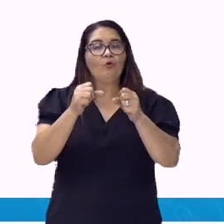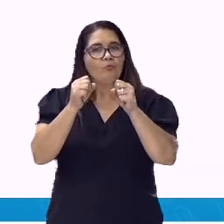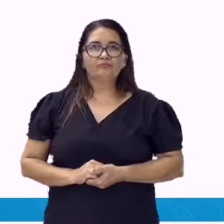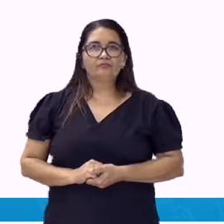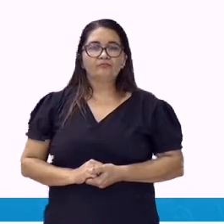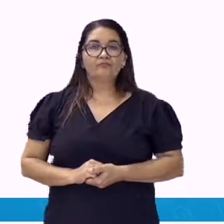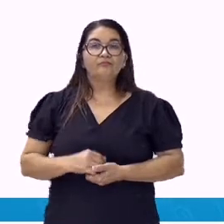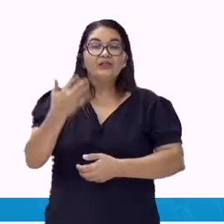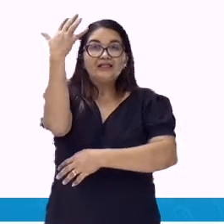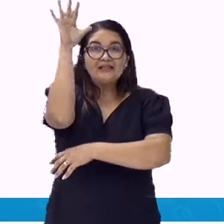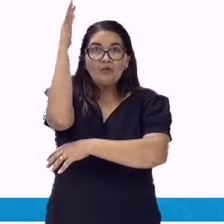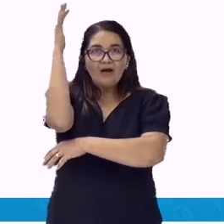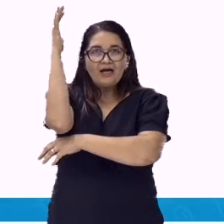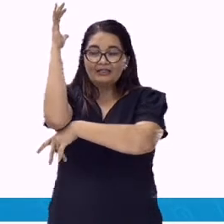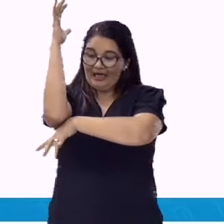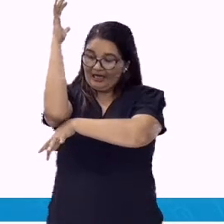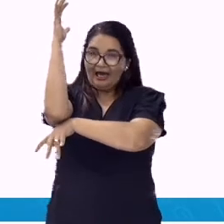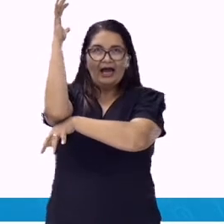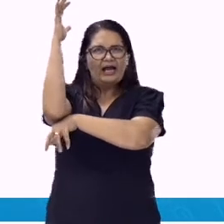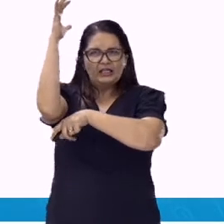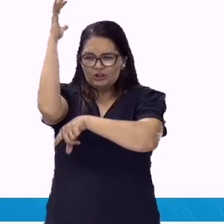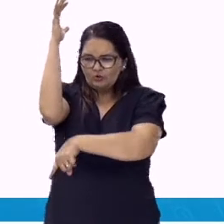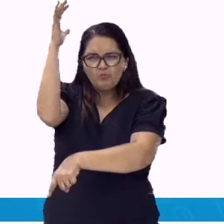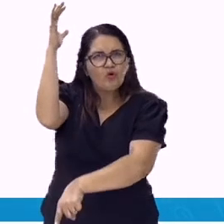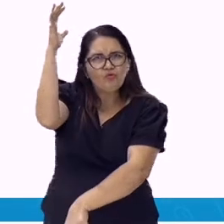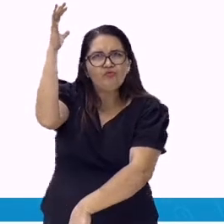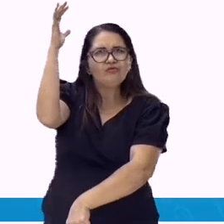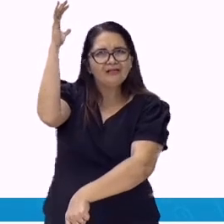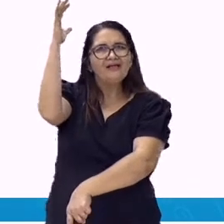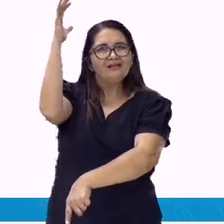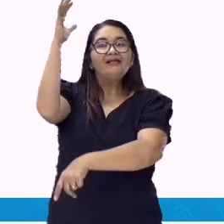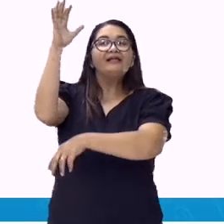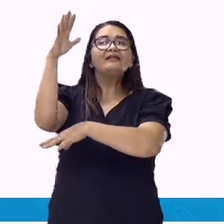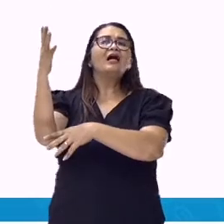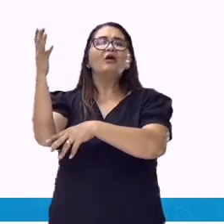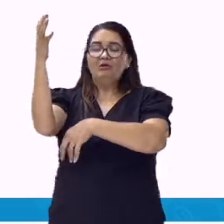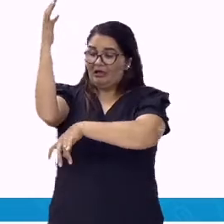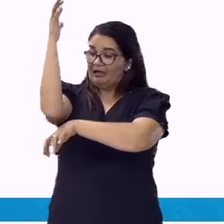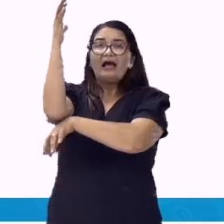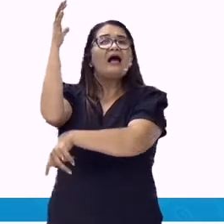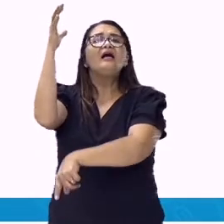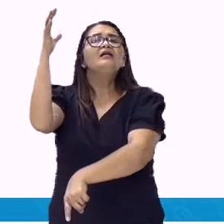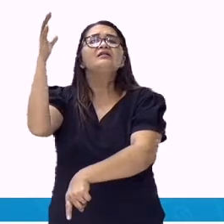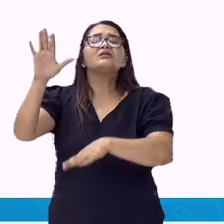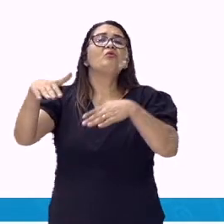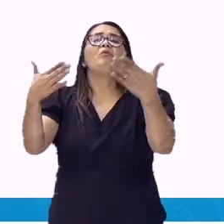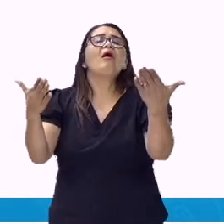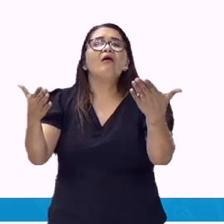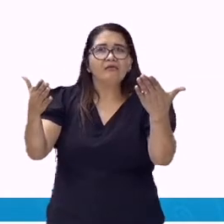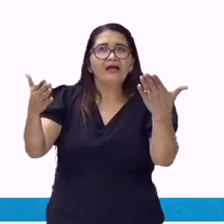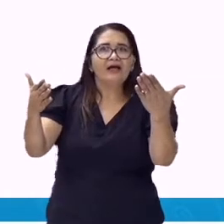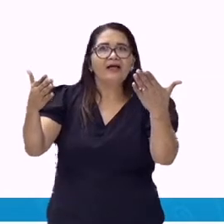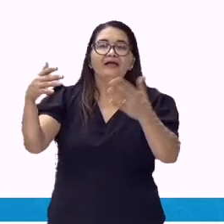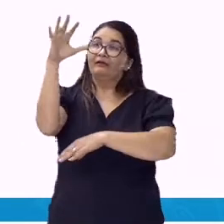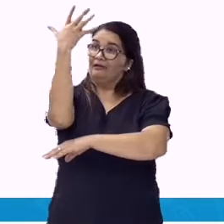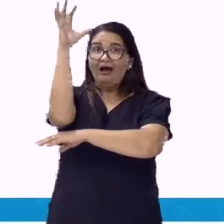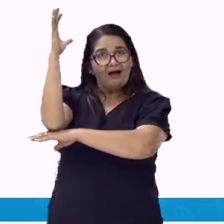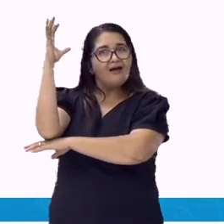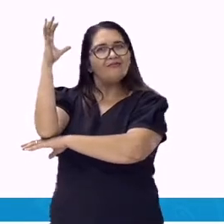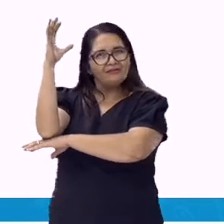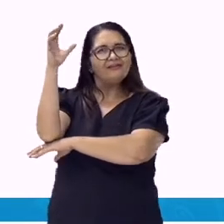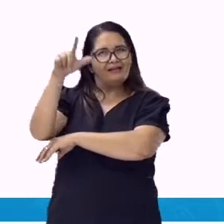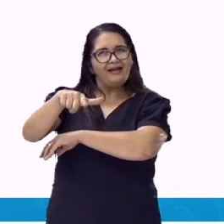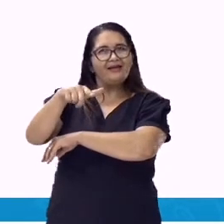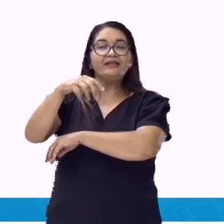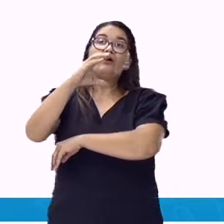exemplo. São plantas cuja raiz é muito profunda. Que raiz é profunda? Da planta. Chegamos aos